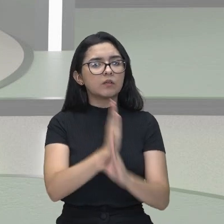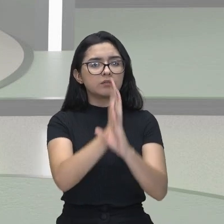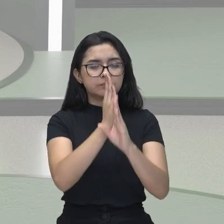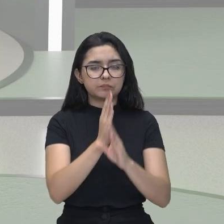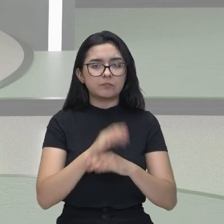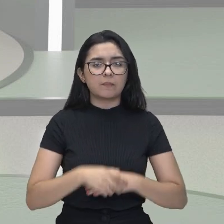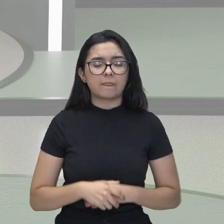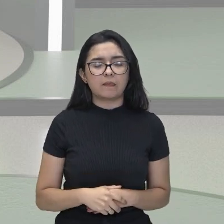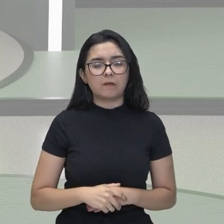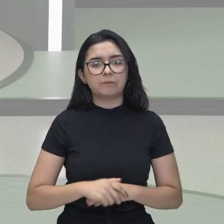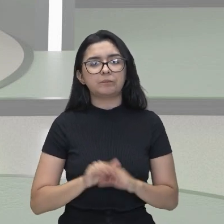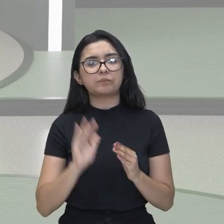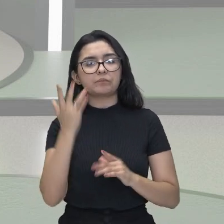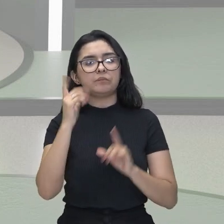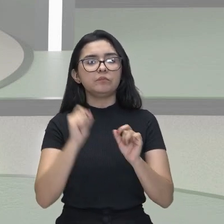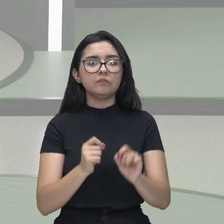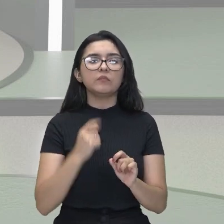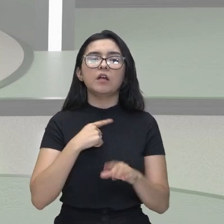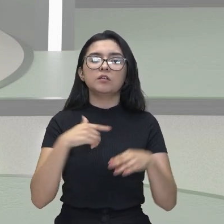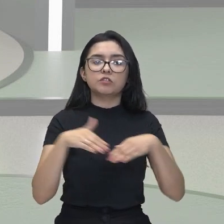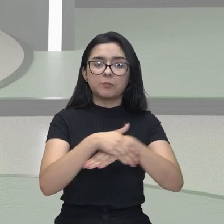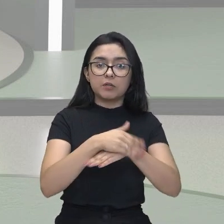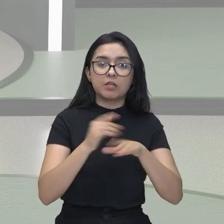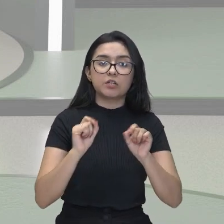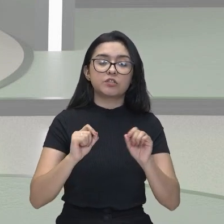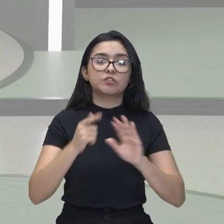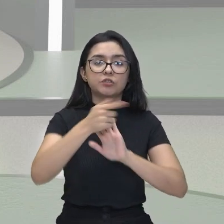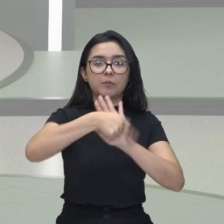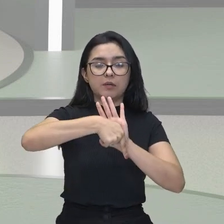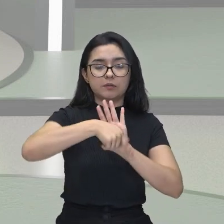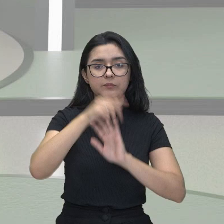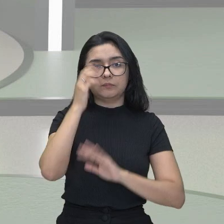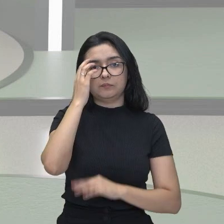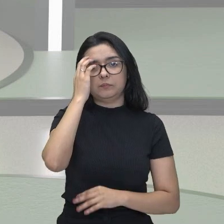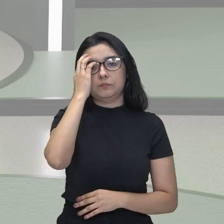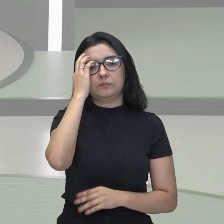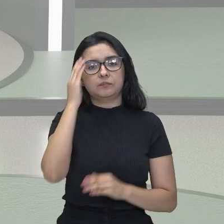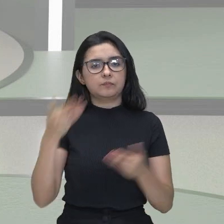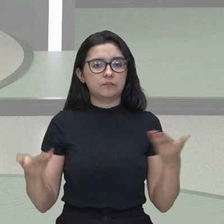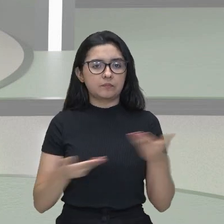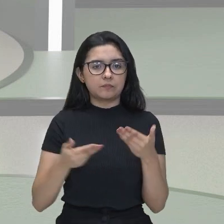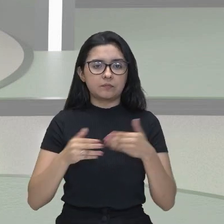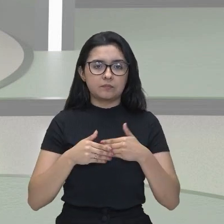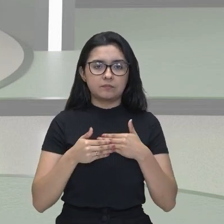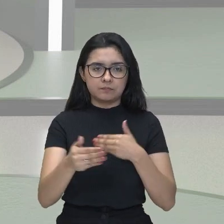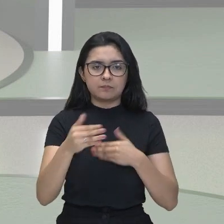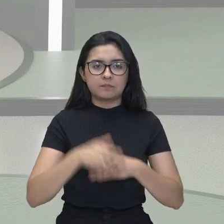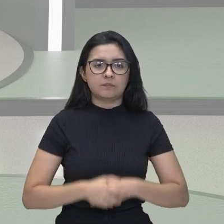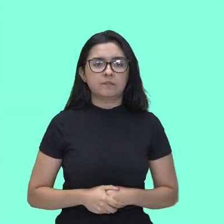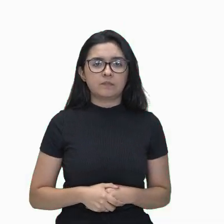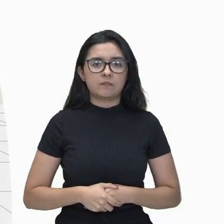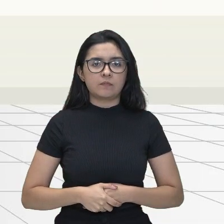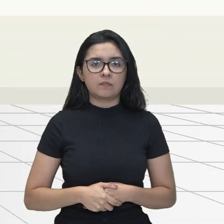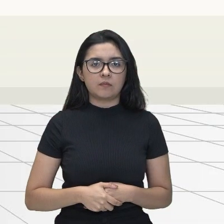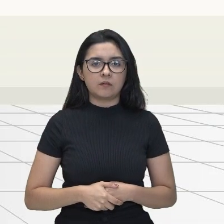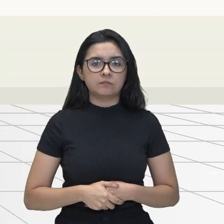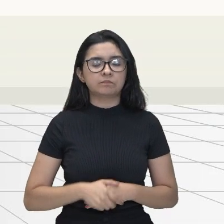Ocorre aí a isomeria geométrica. Tudo bem? Agora a gente vai para o nosso mural do conhecimento.